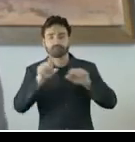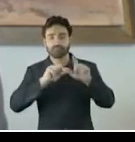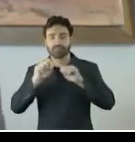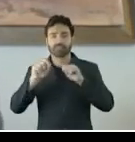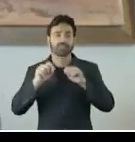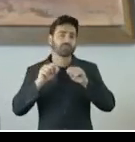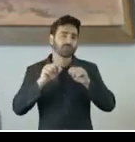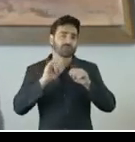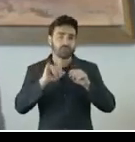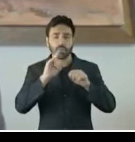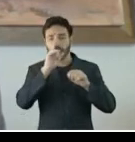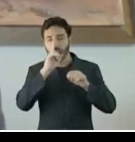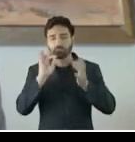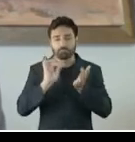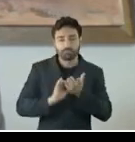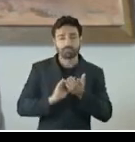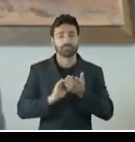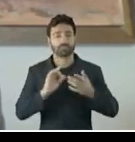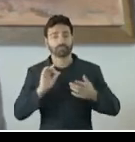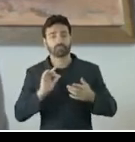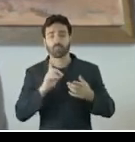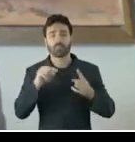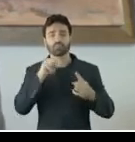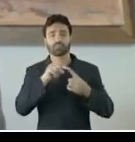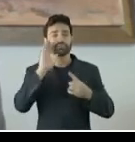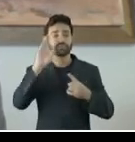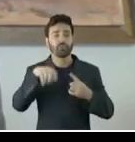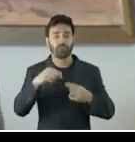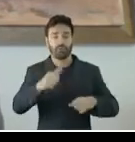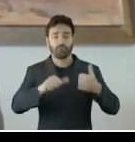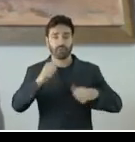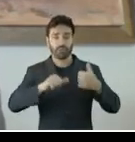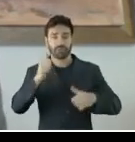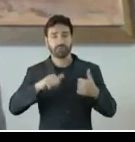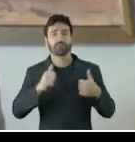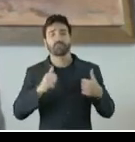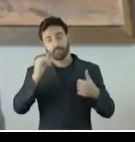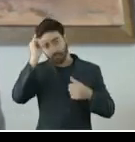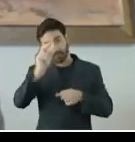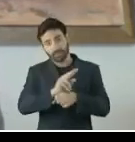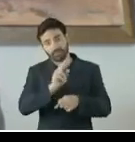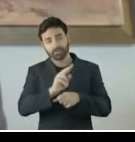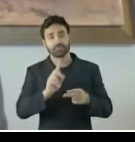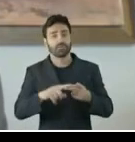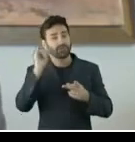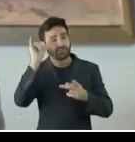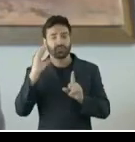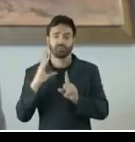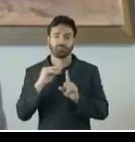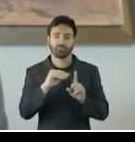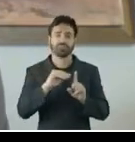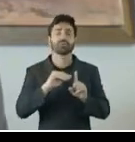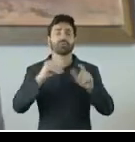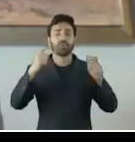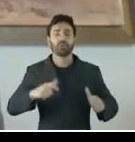critérios de risco, materialidade e relevância, com o objetivo de avaliar o desempenho do sistema de prevenção e combate ao assédio sexual no ambiente